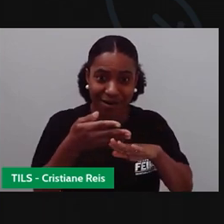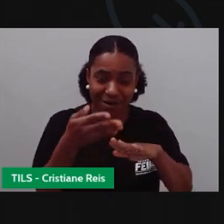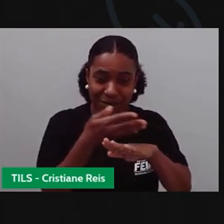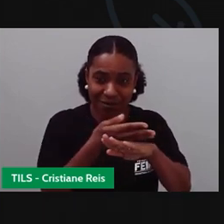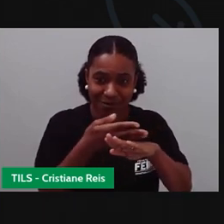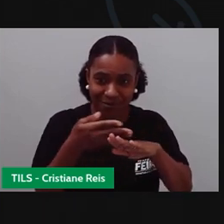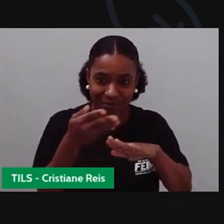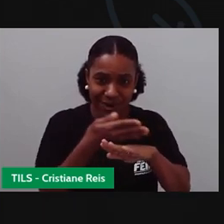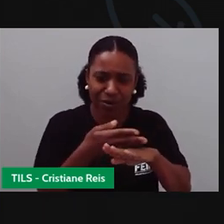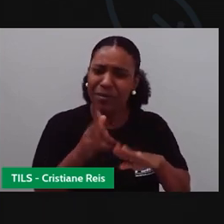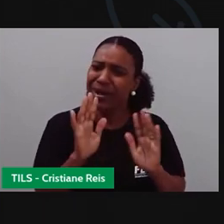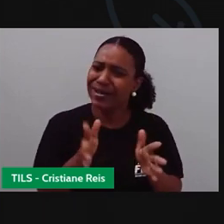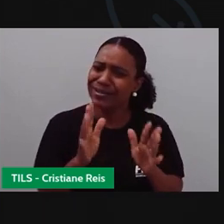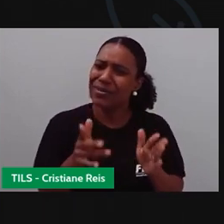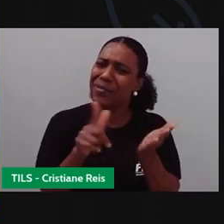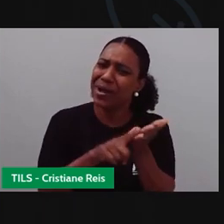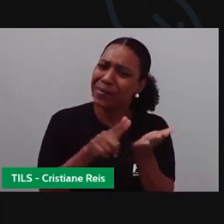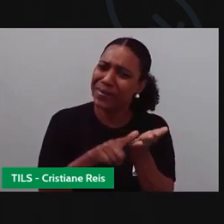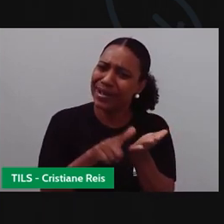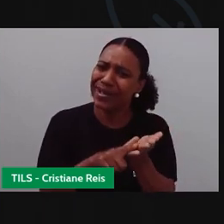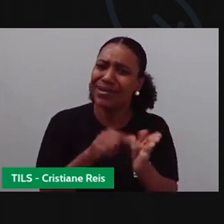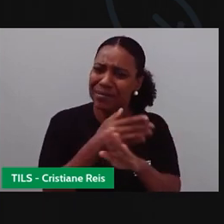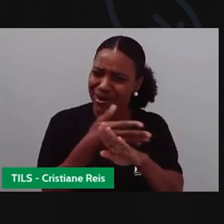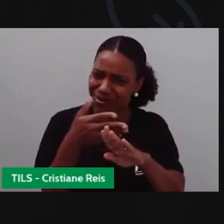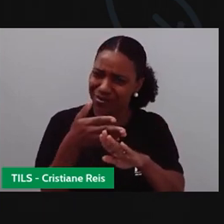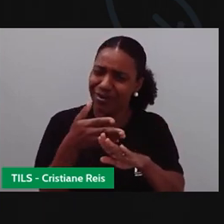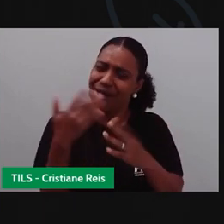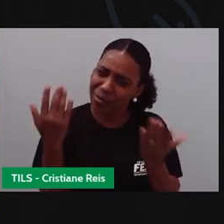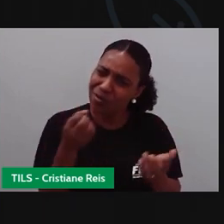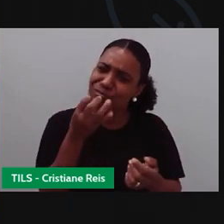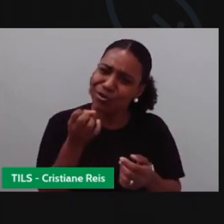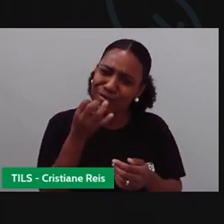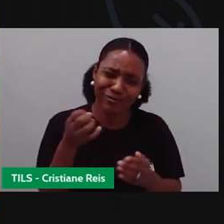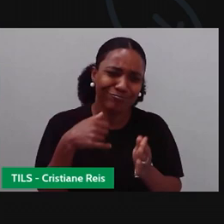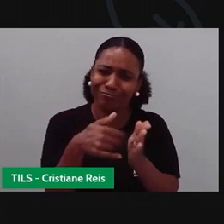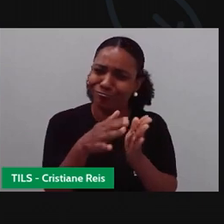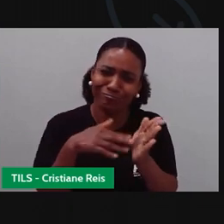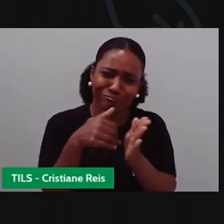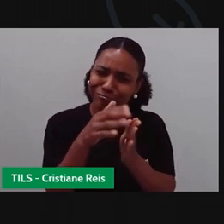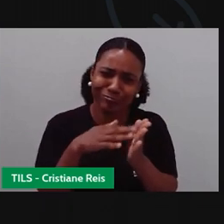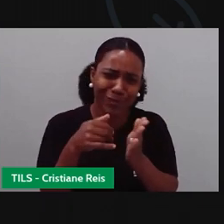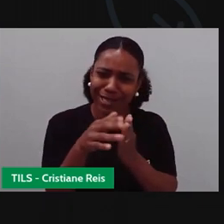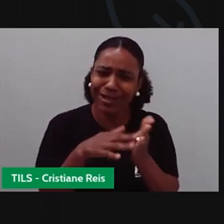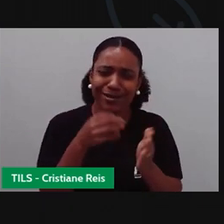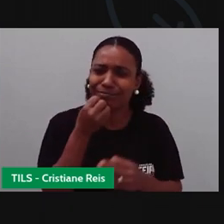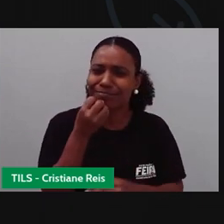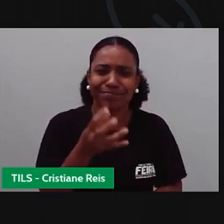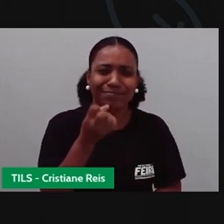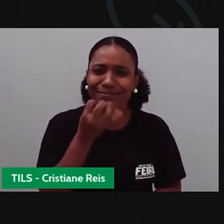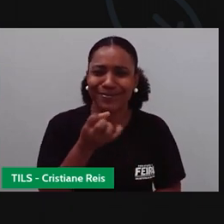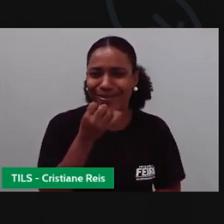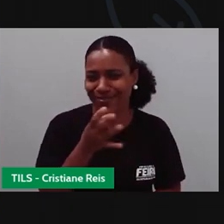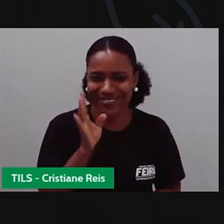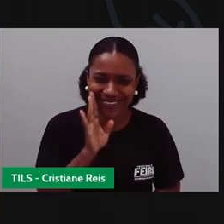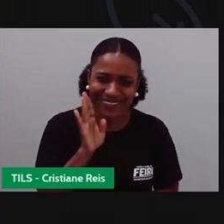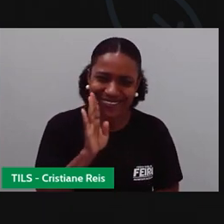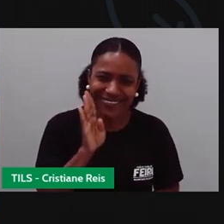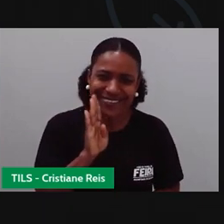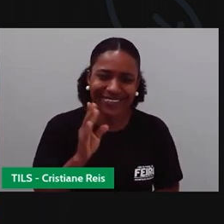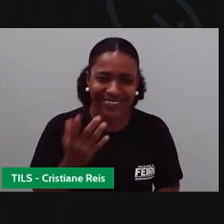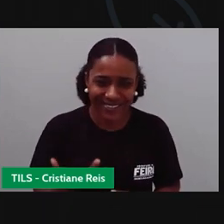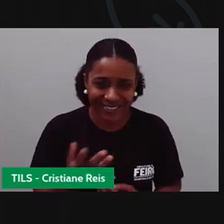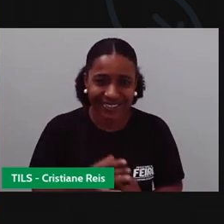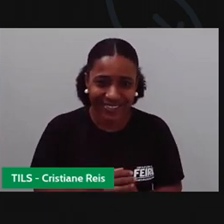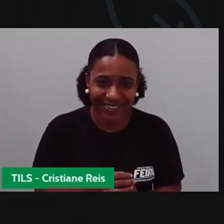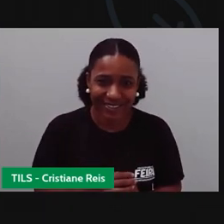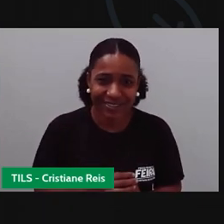Qual a Pró? mas o papel não já é branco? É, mas vamos pintar. O bom é pintar. A gente pinta, ó. Que às vezes eu